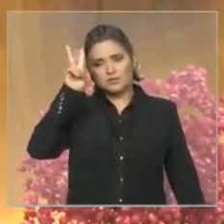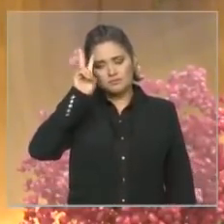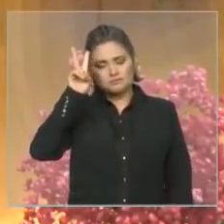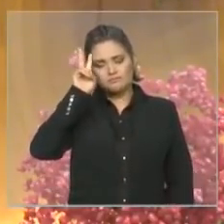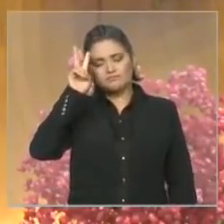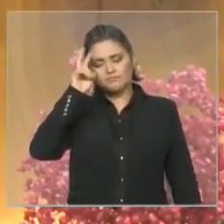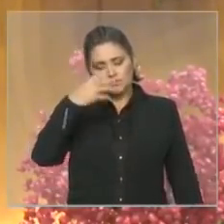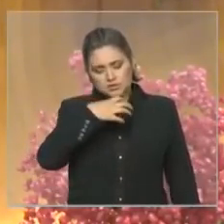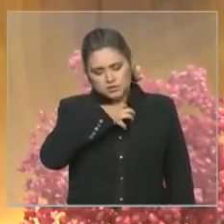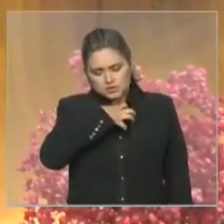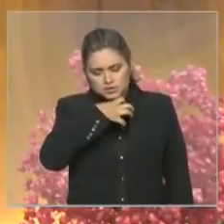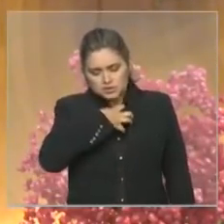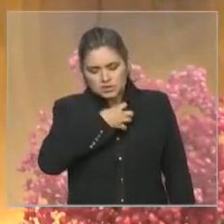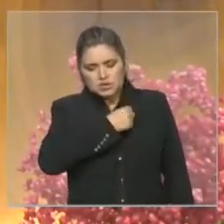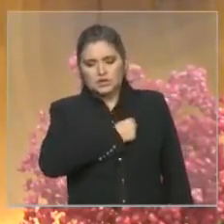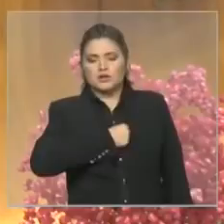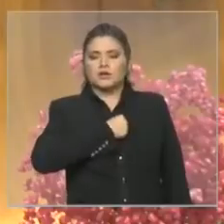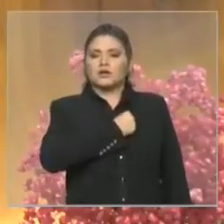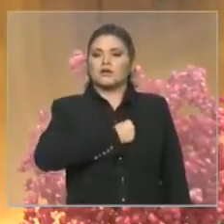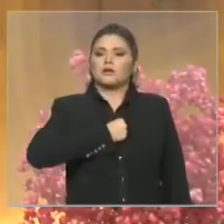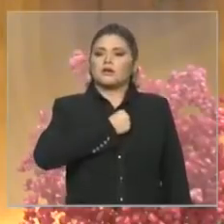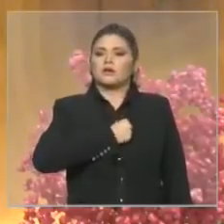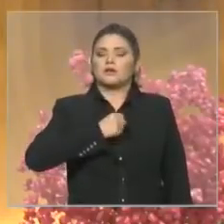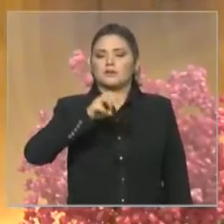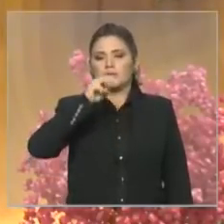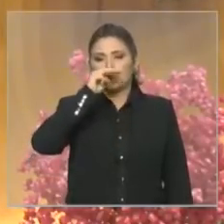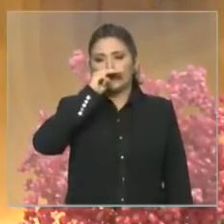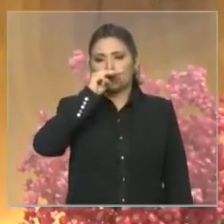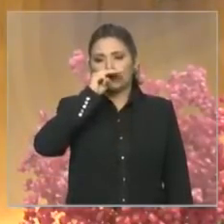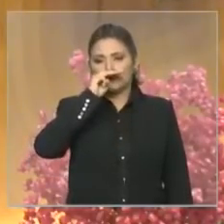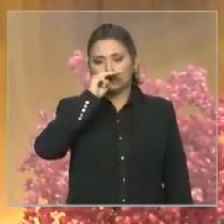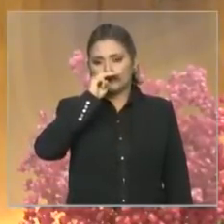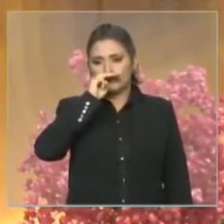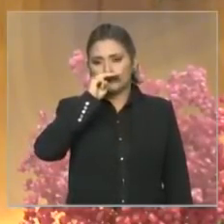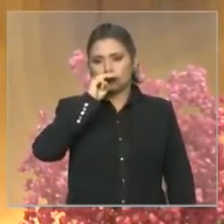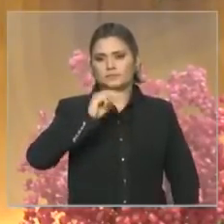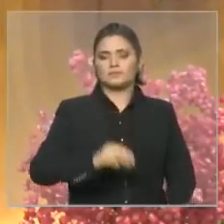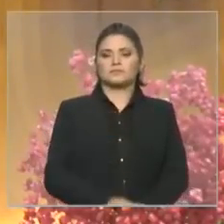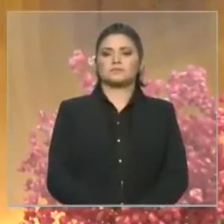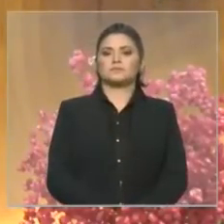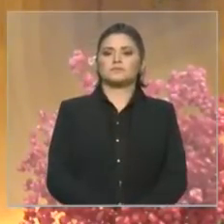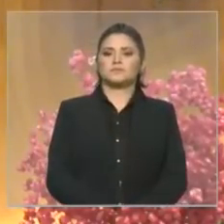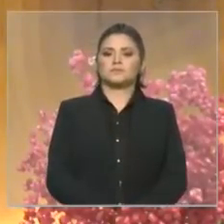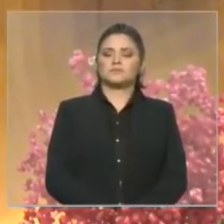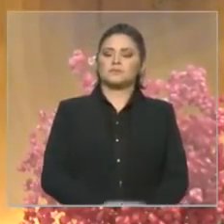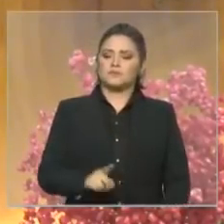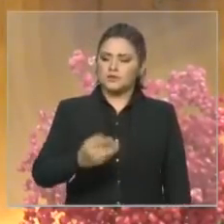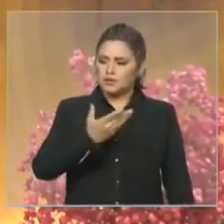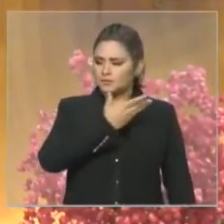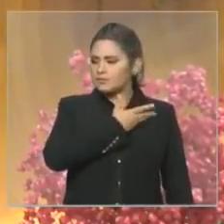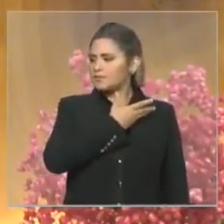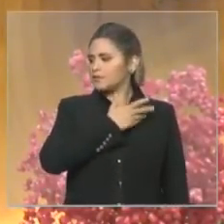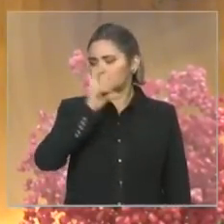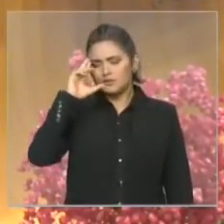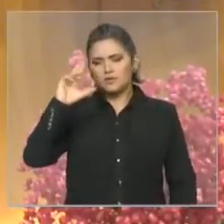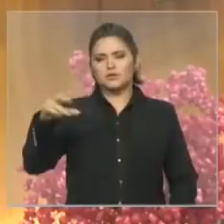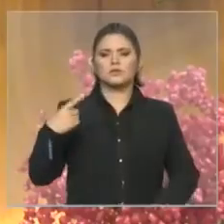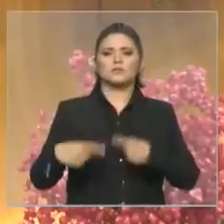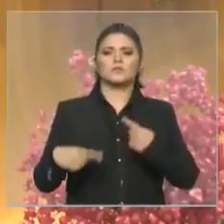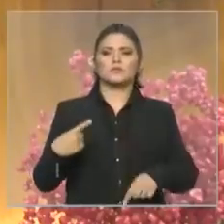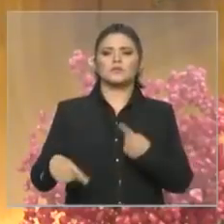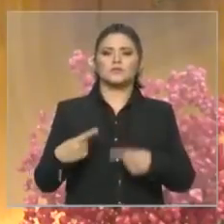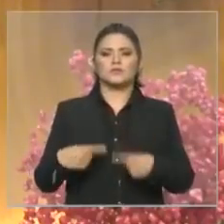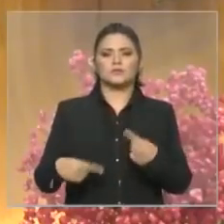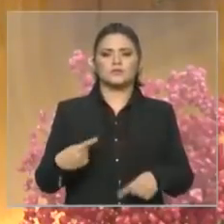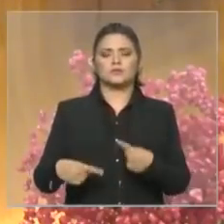aqui a saudade desse grande amigo, desse grande líder político do Maranhão,